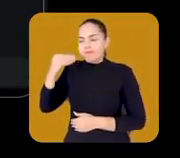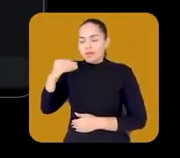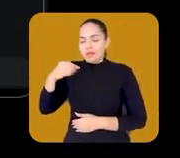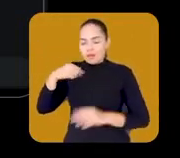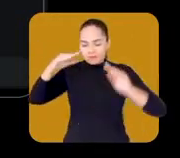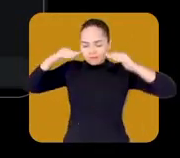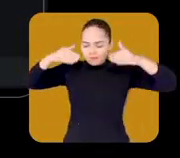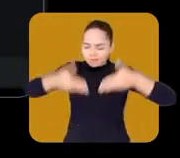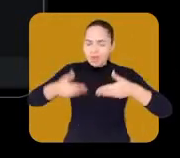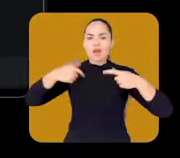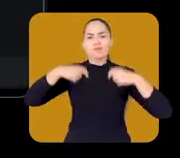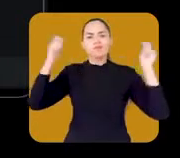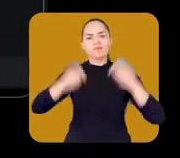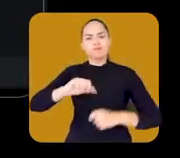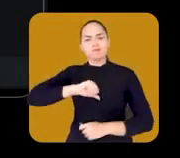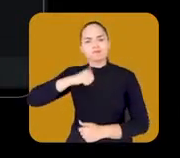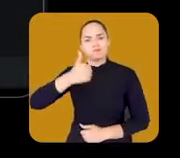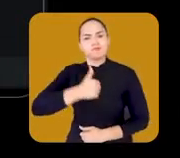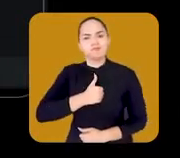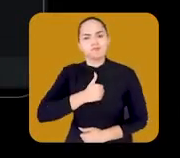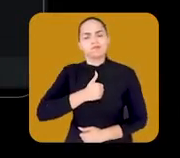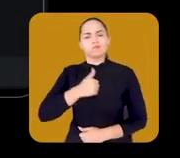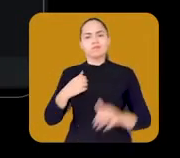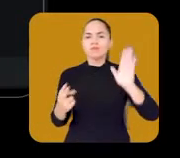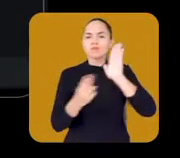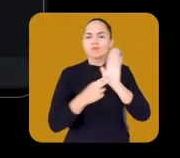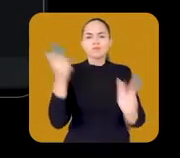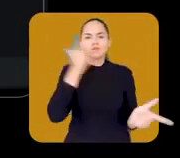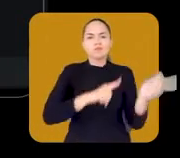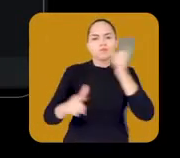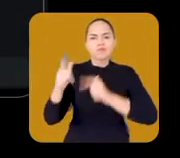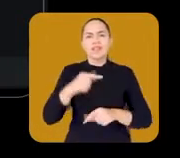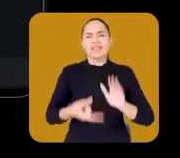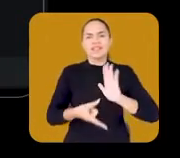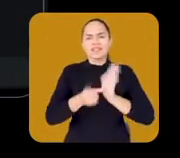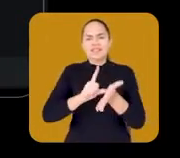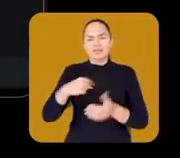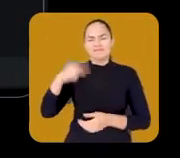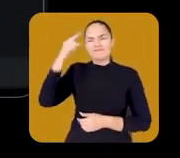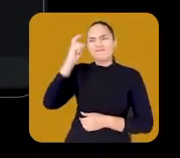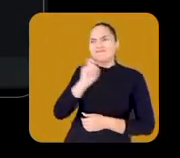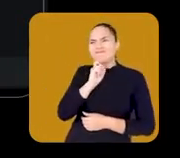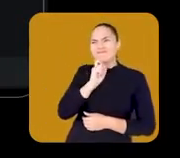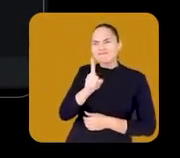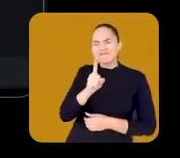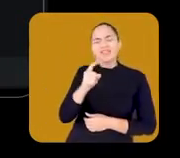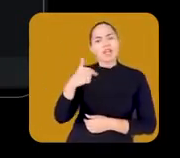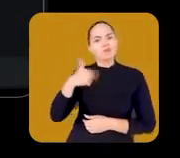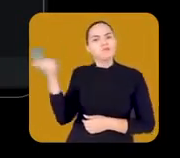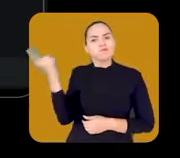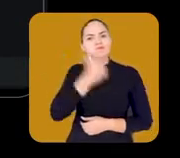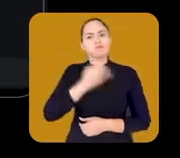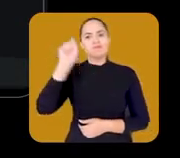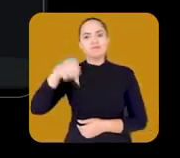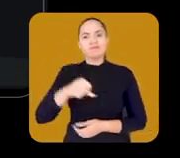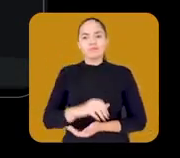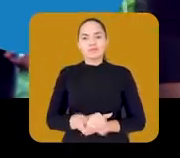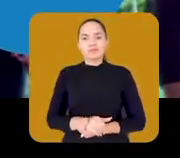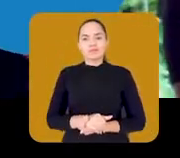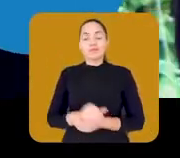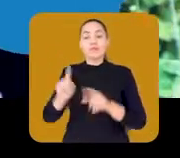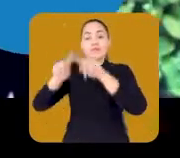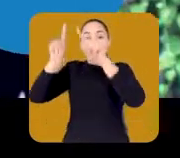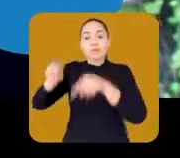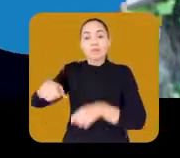que eu tive essa experiência, eu passei a acreditar muito mais no meu potencial. Eu passei a acreditar que eu era capaz de alcançar coisas que, às vezes, eu achava que eram muito distantes da minha realidade.